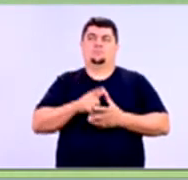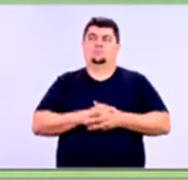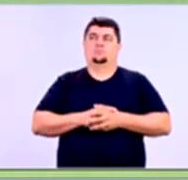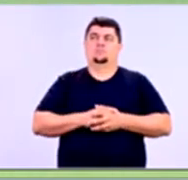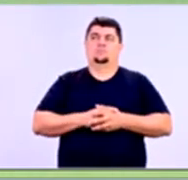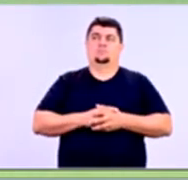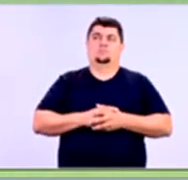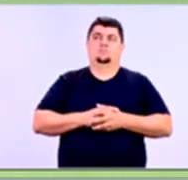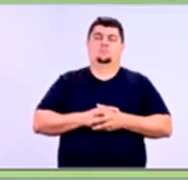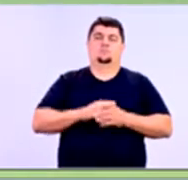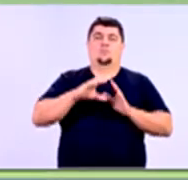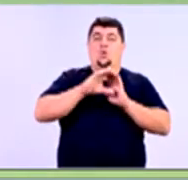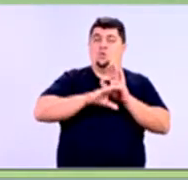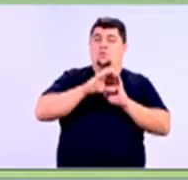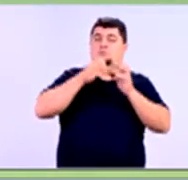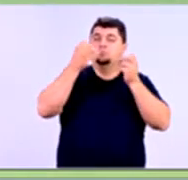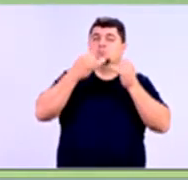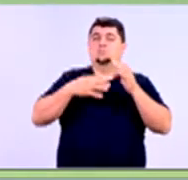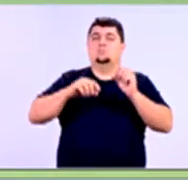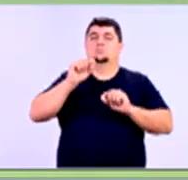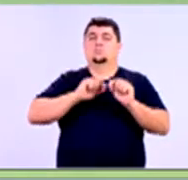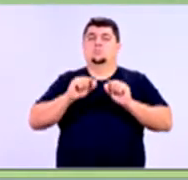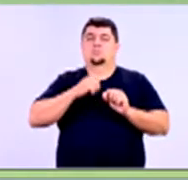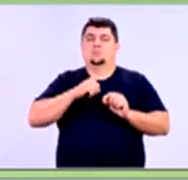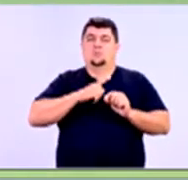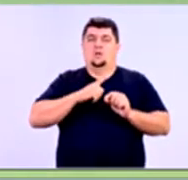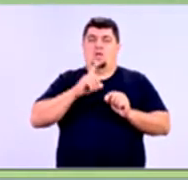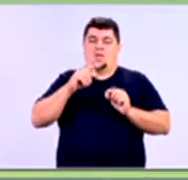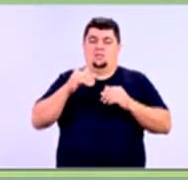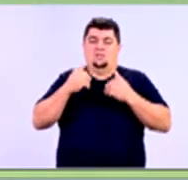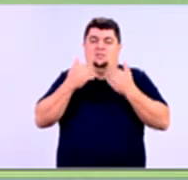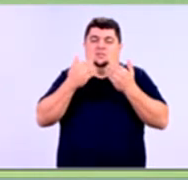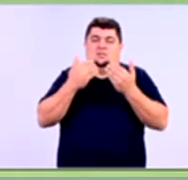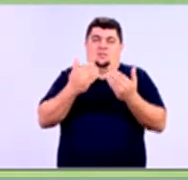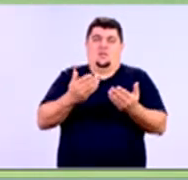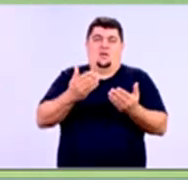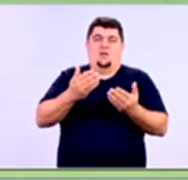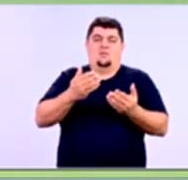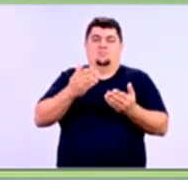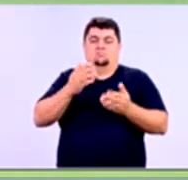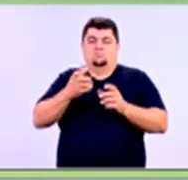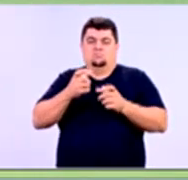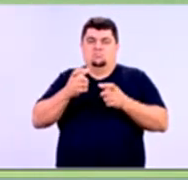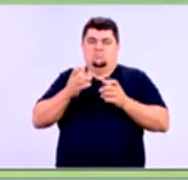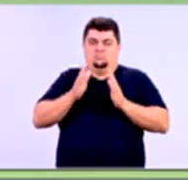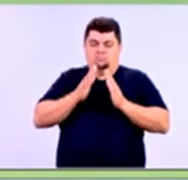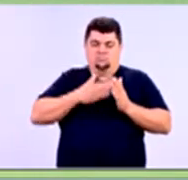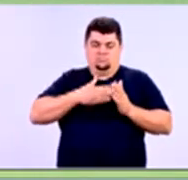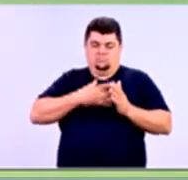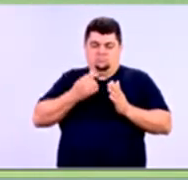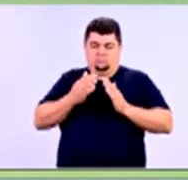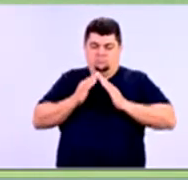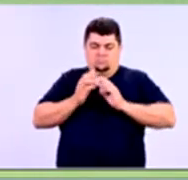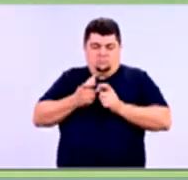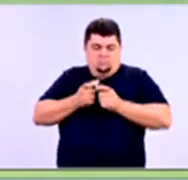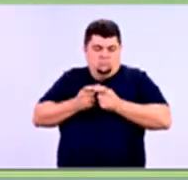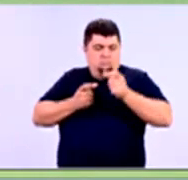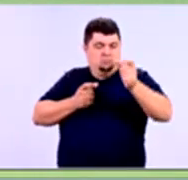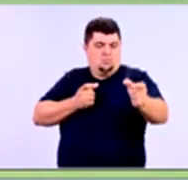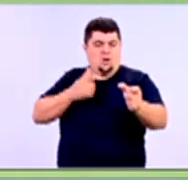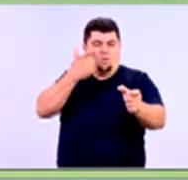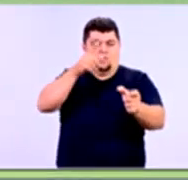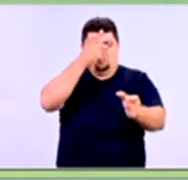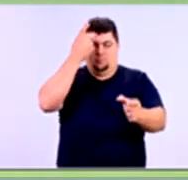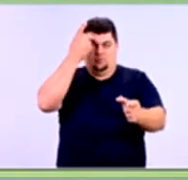que está dizendo o conceito? Então, destacar ou ceder temporariamente parte do seu patrimônio a um terceiro, a uma outra pessoa,